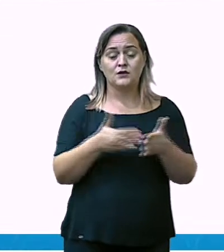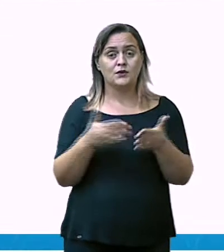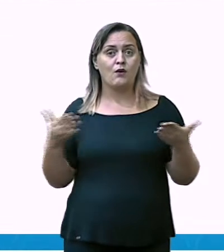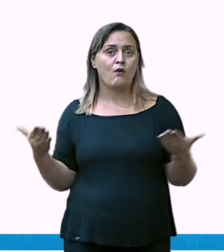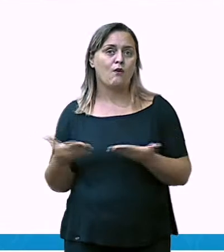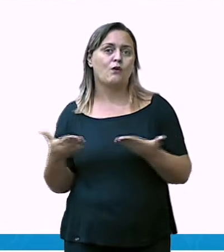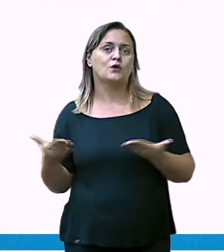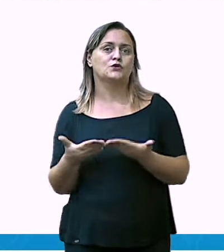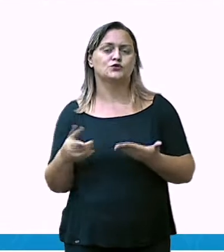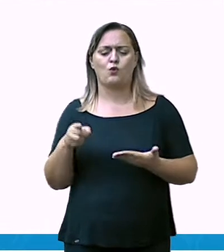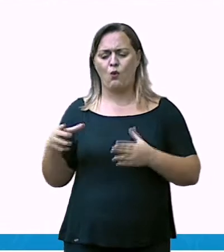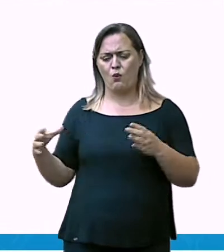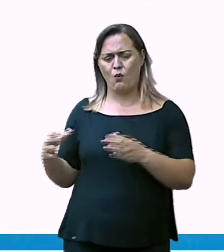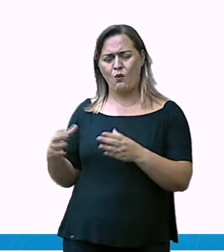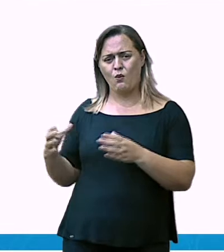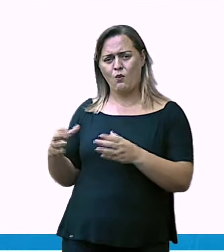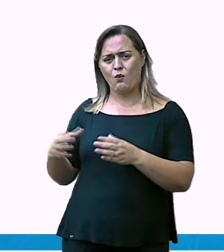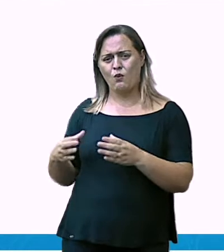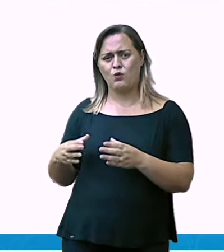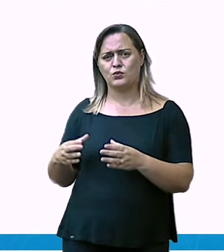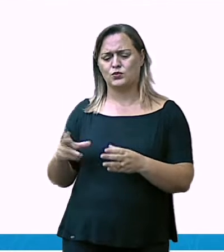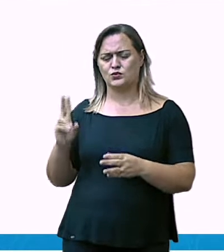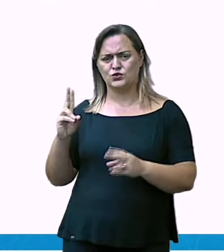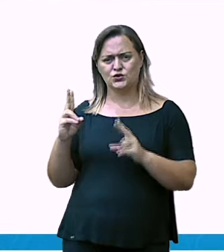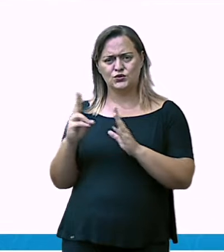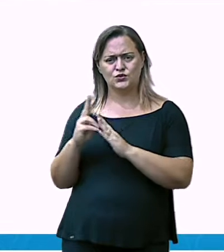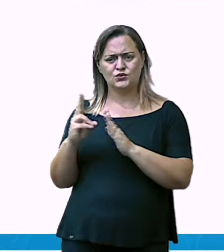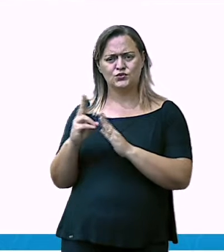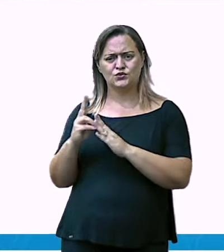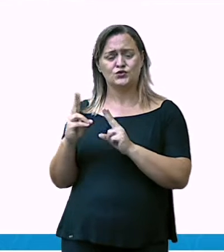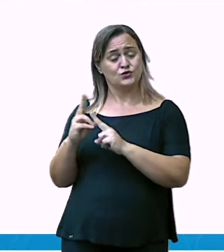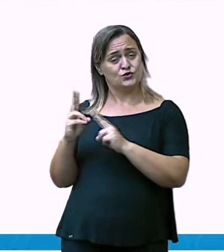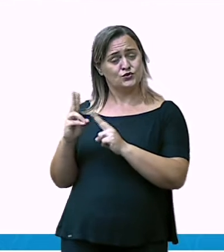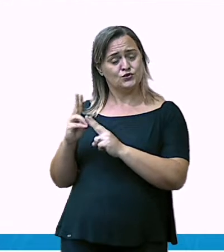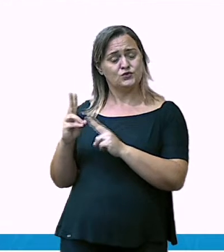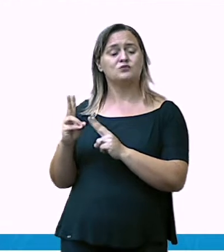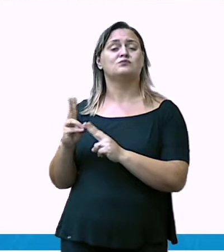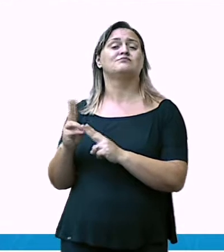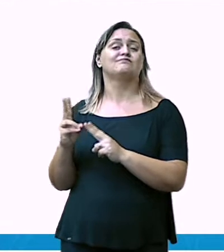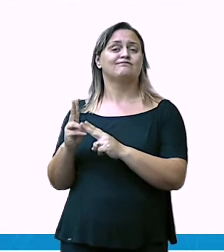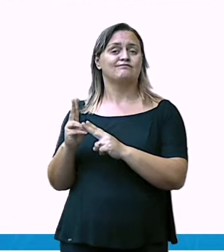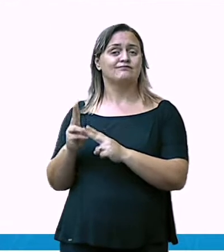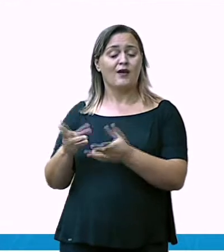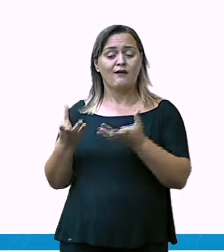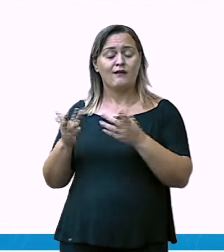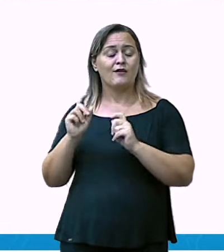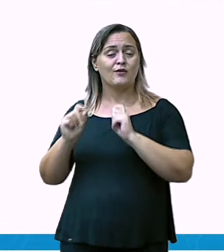Nesse quadro, você percebe o conflito de um lado